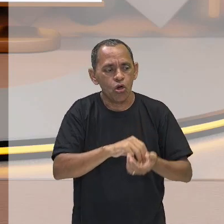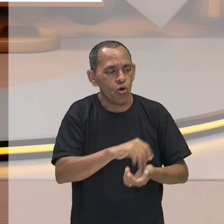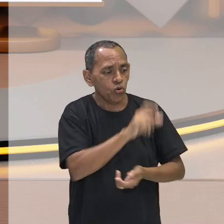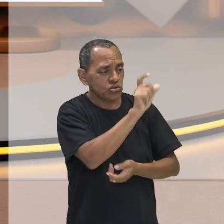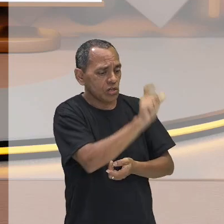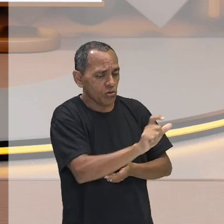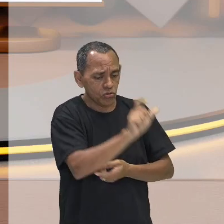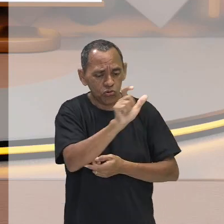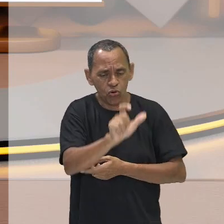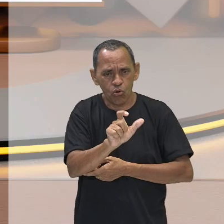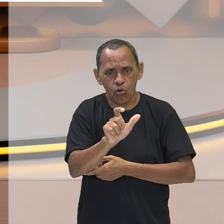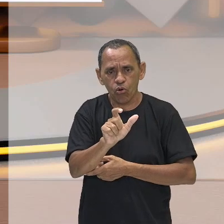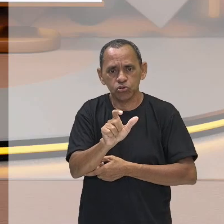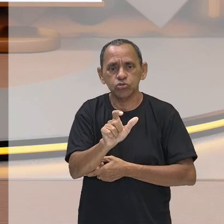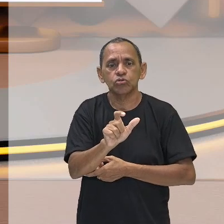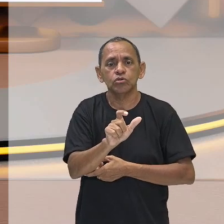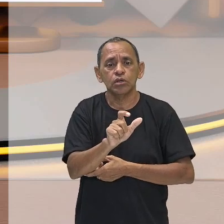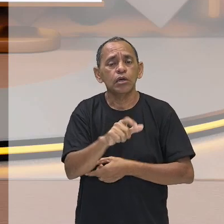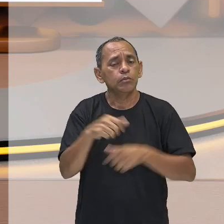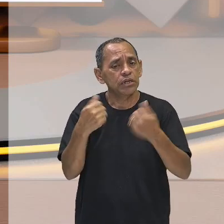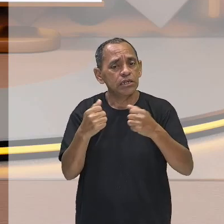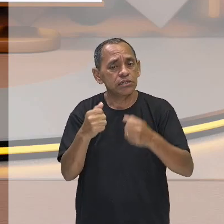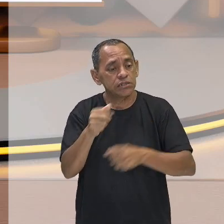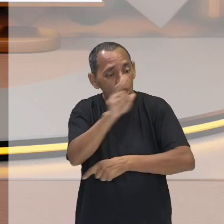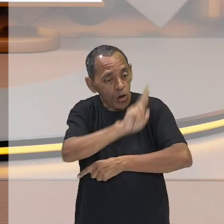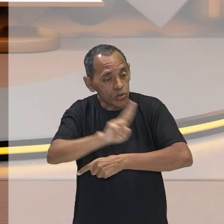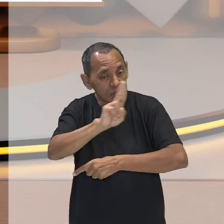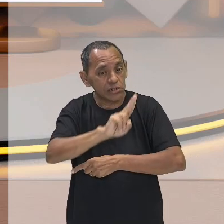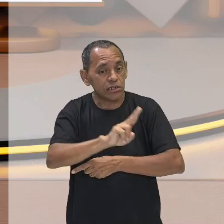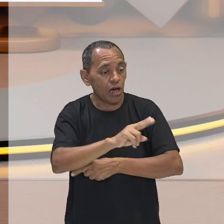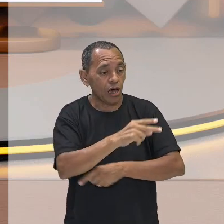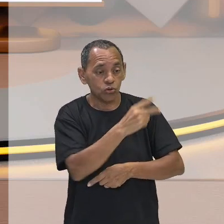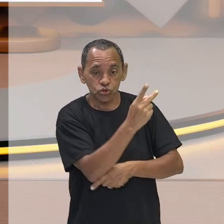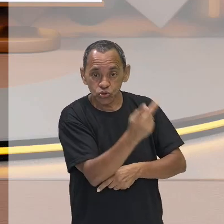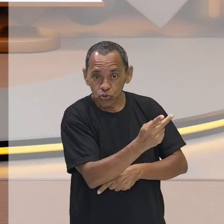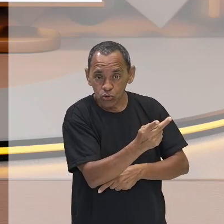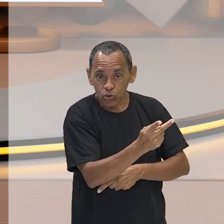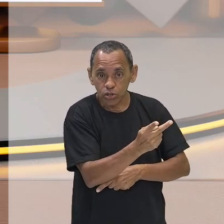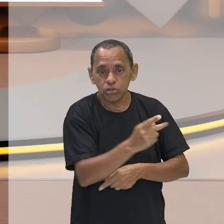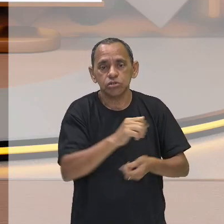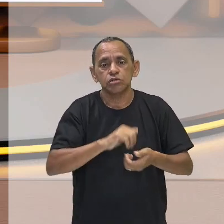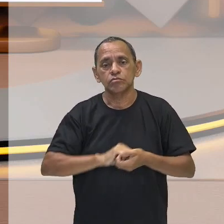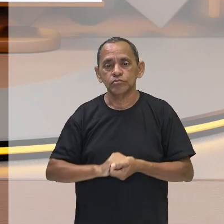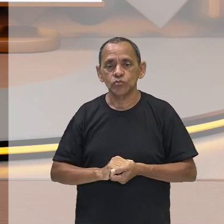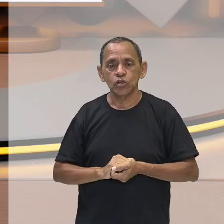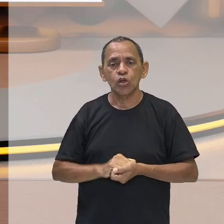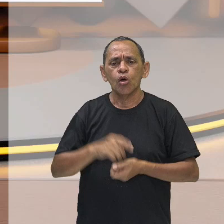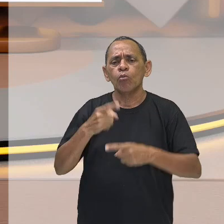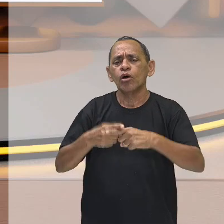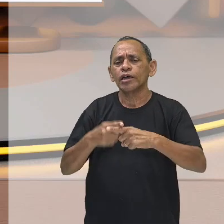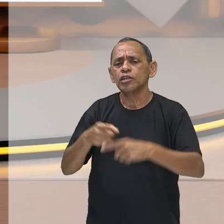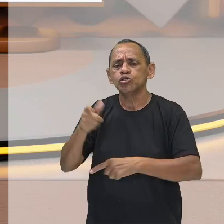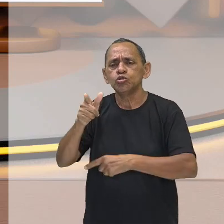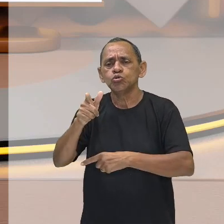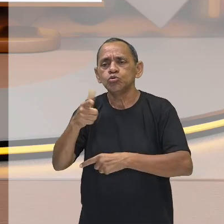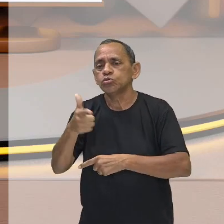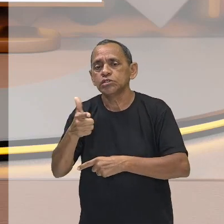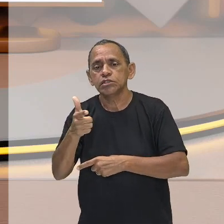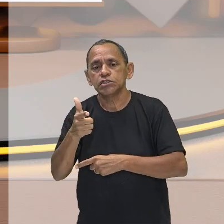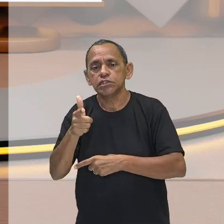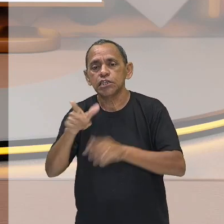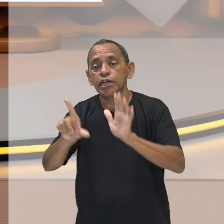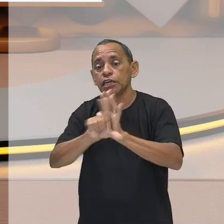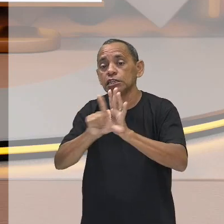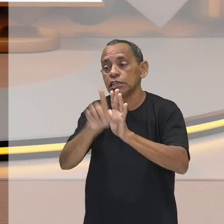gerais, generalizantes, que possam, no momento, naquela